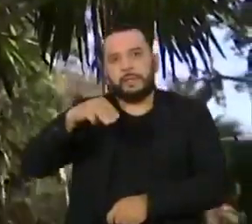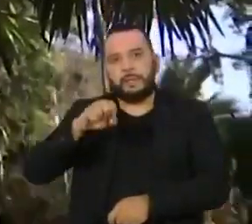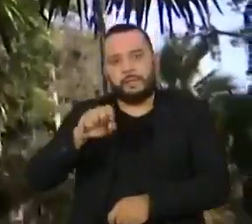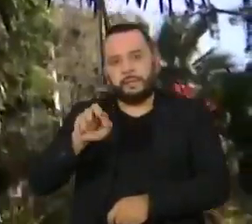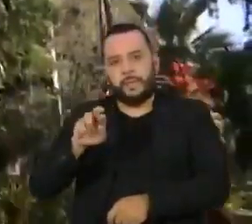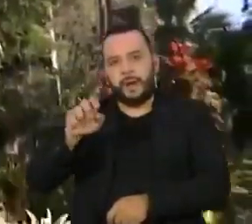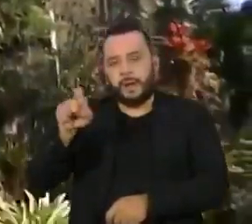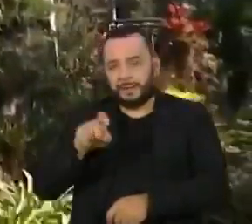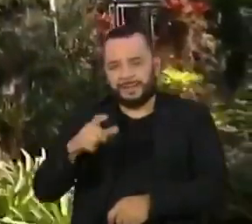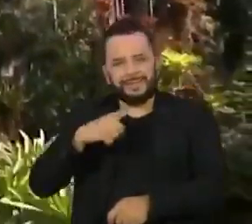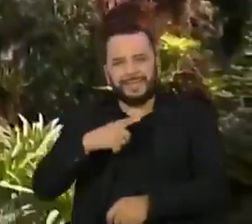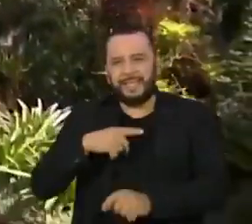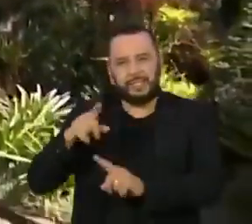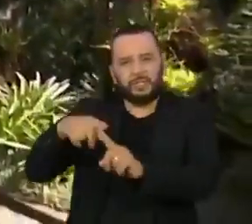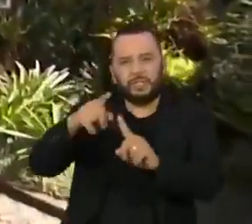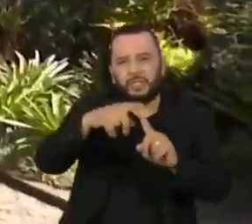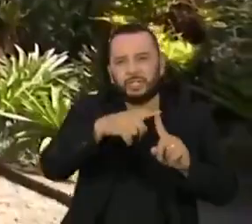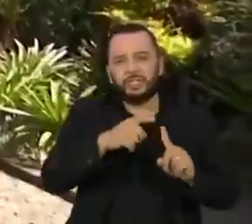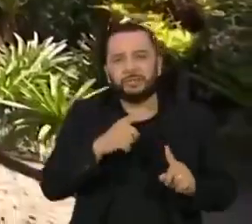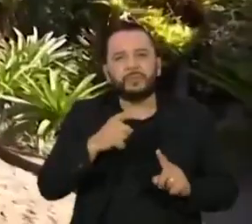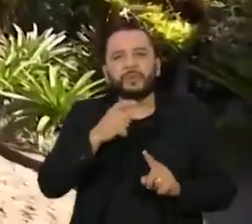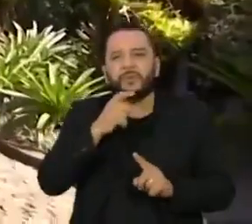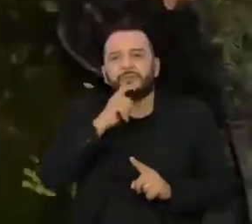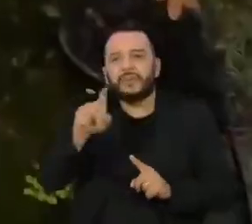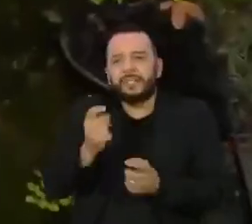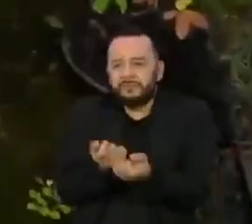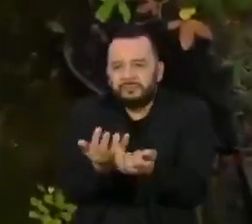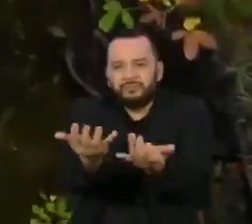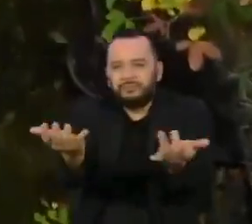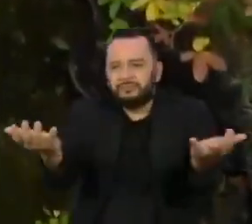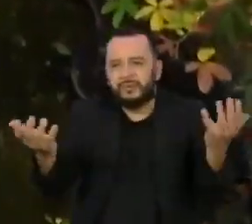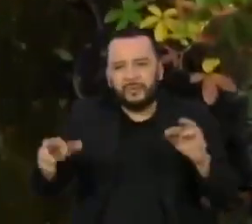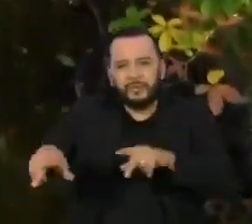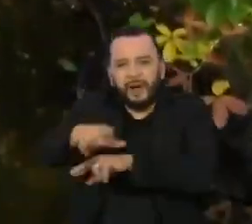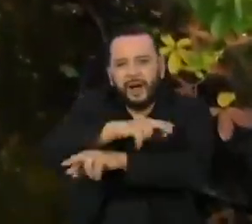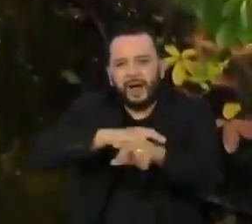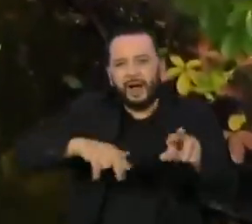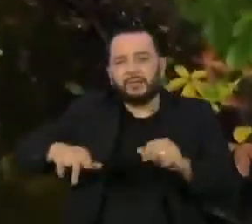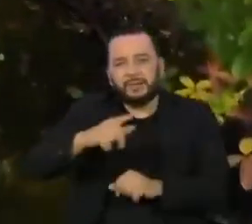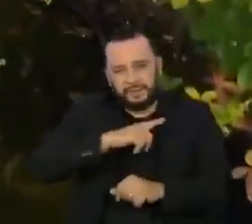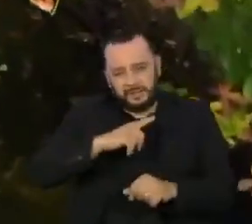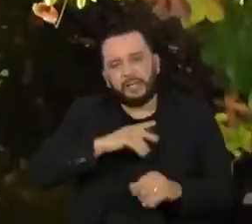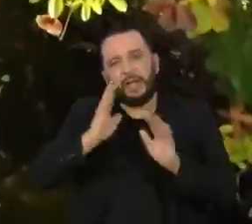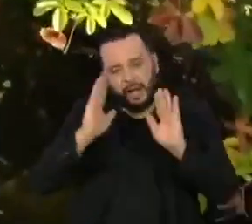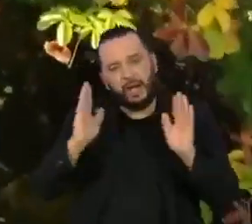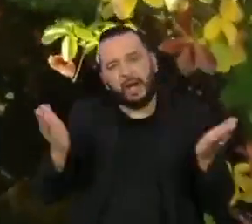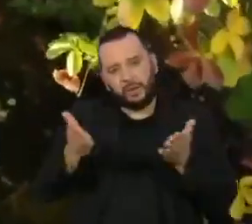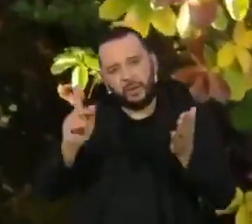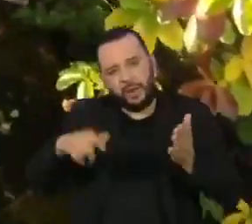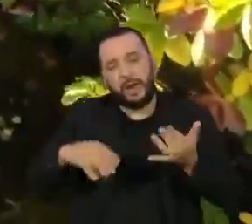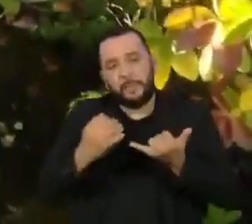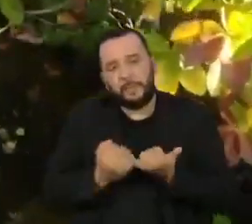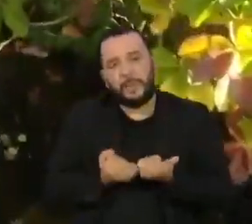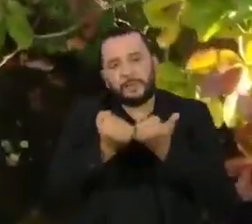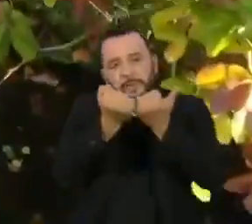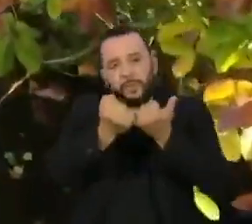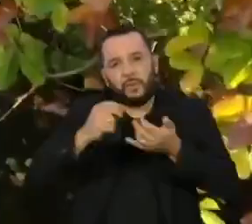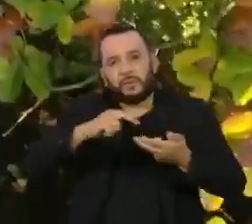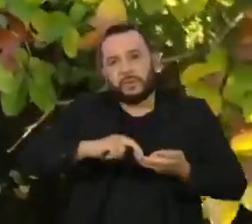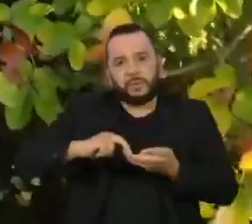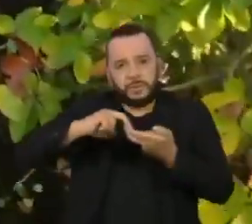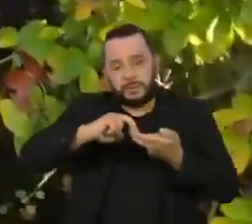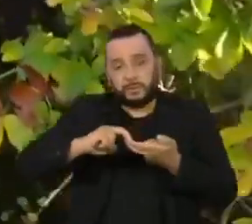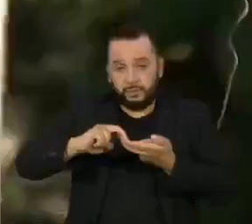laboratório de experimentação botânica e paisagística. O reconhecimento foi concedido durante reunião do Comitê do Patrimônio da Unesco na